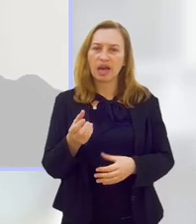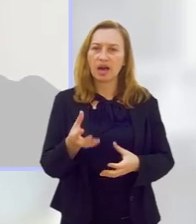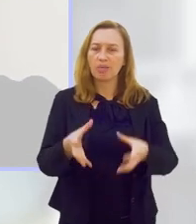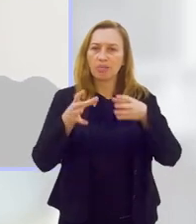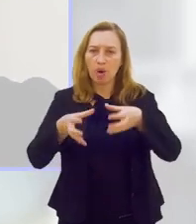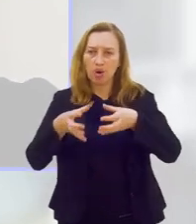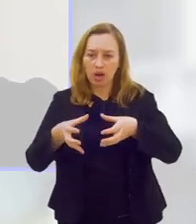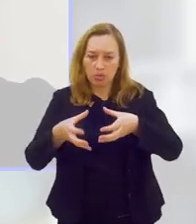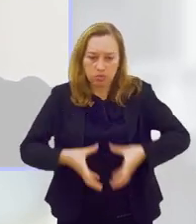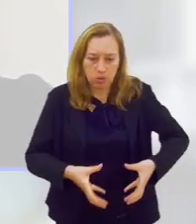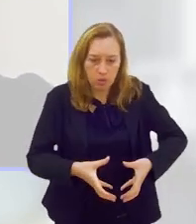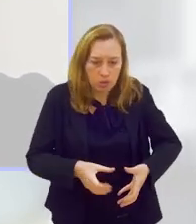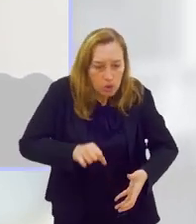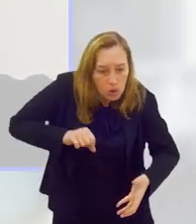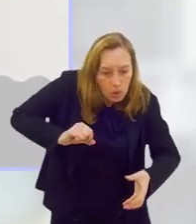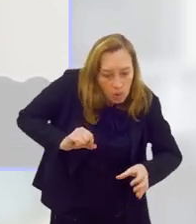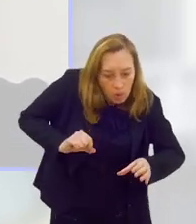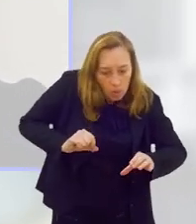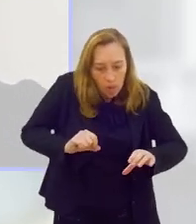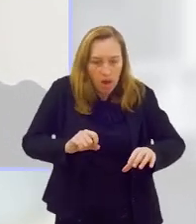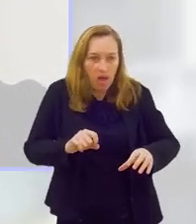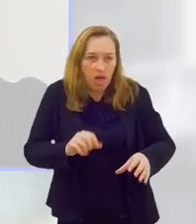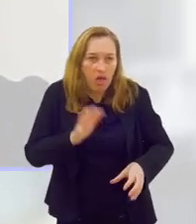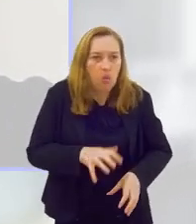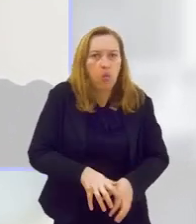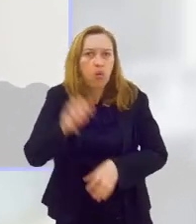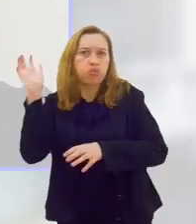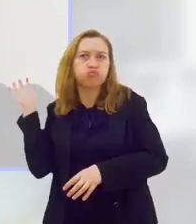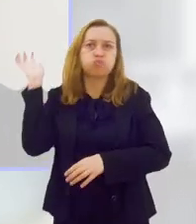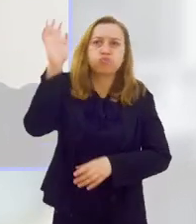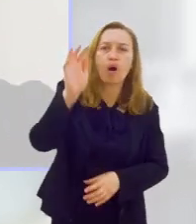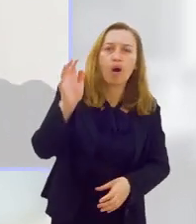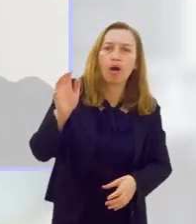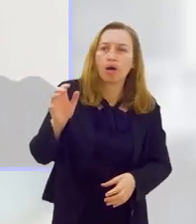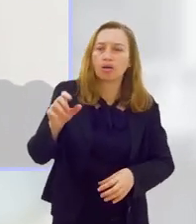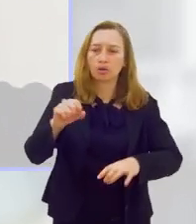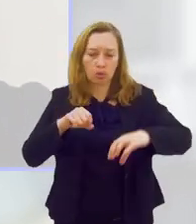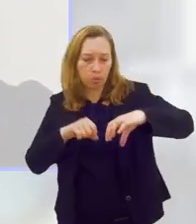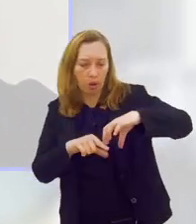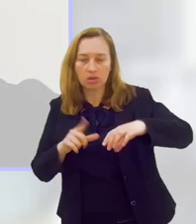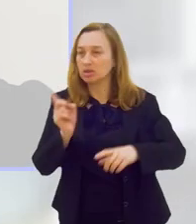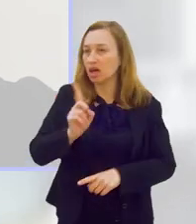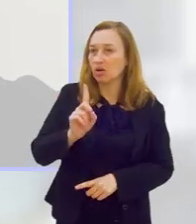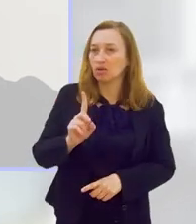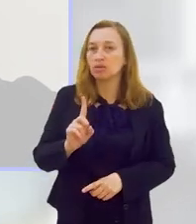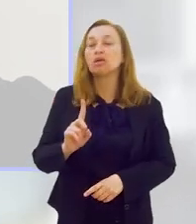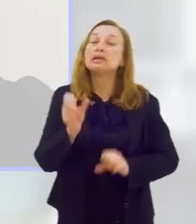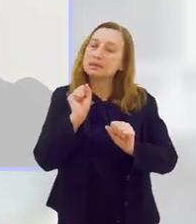jogar um basquete ou algum esporte. Não. O basquete deveria, sim,